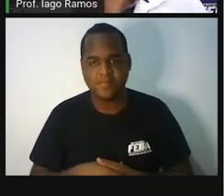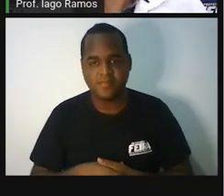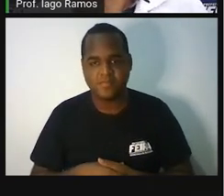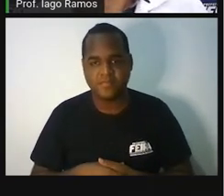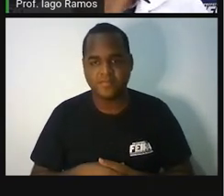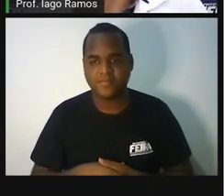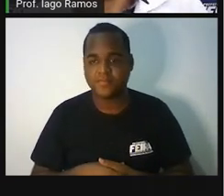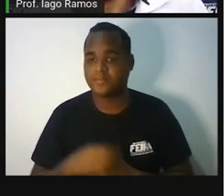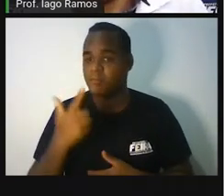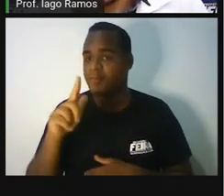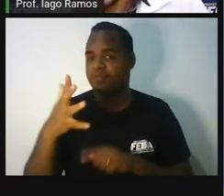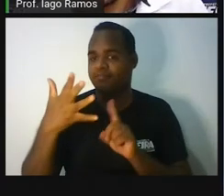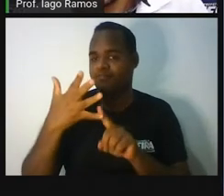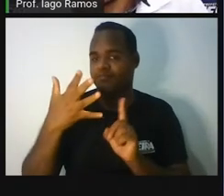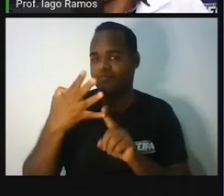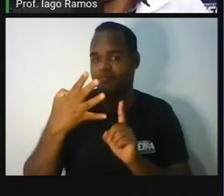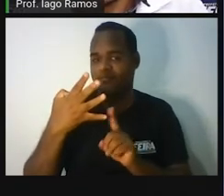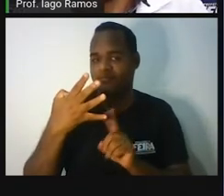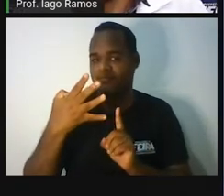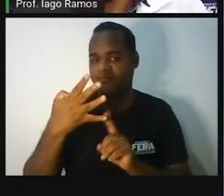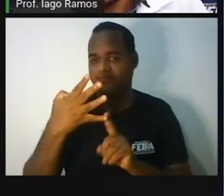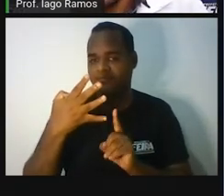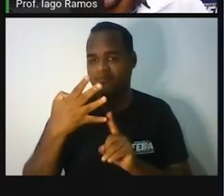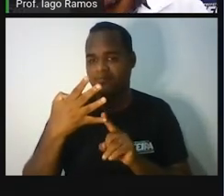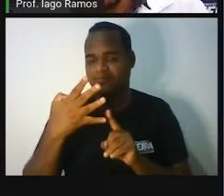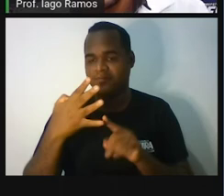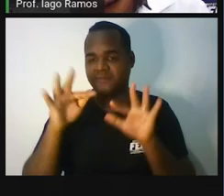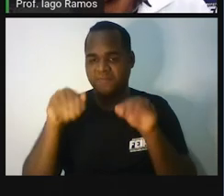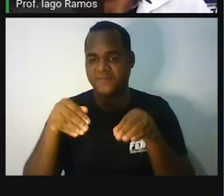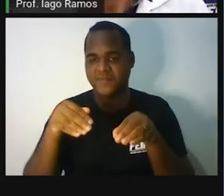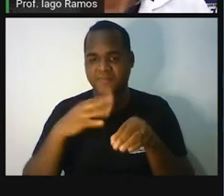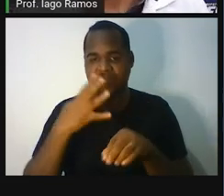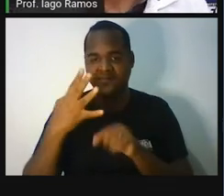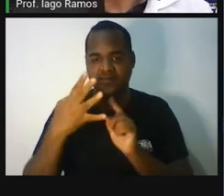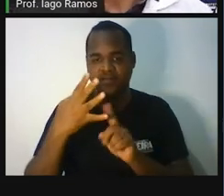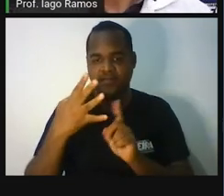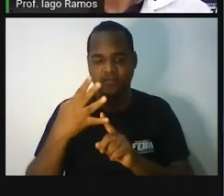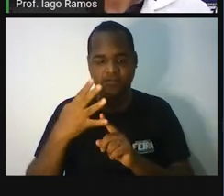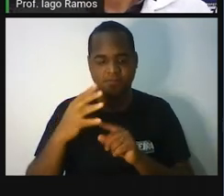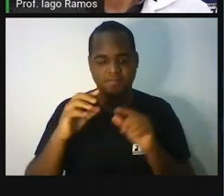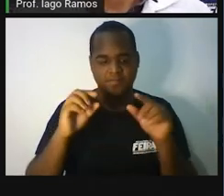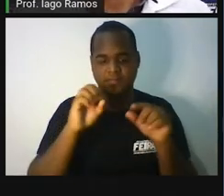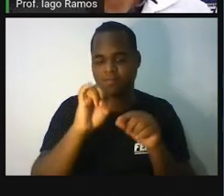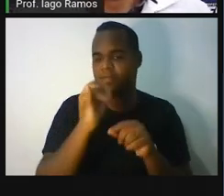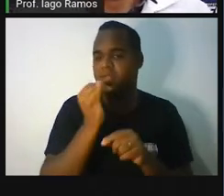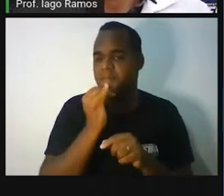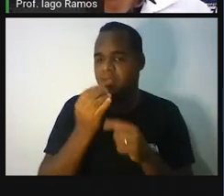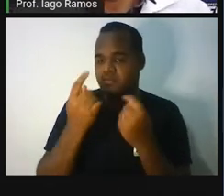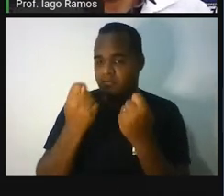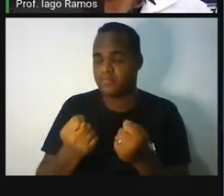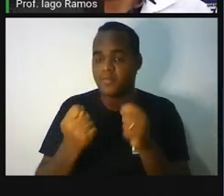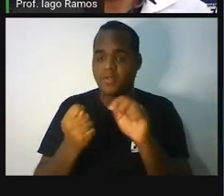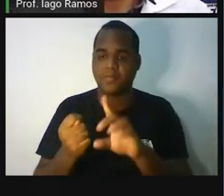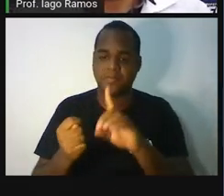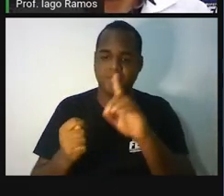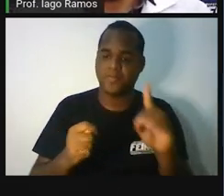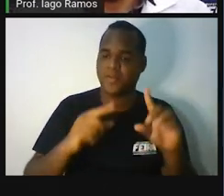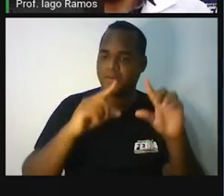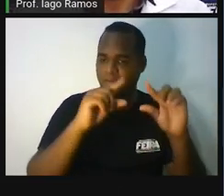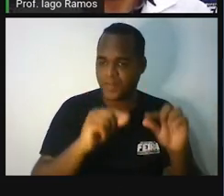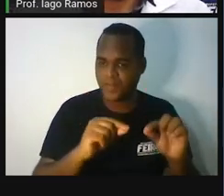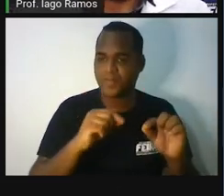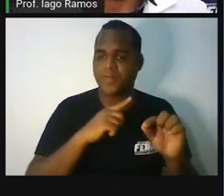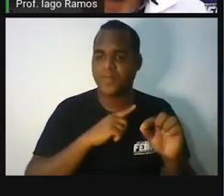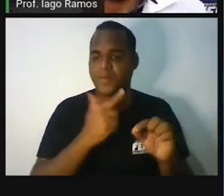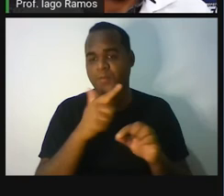Último passo dessa etapa, passo 4. Se o peso do prato direito for reduzido à